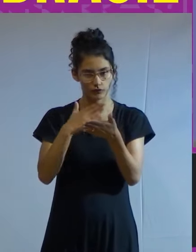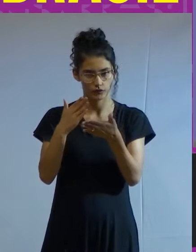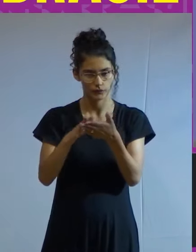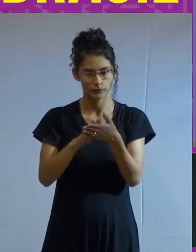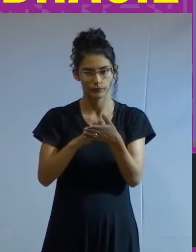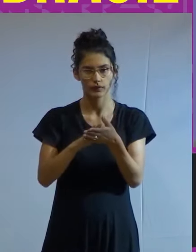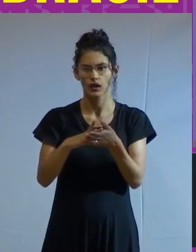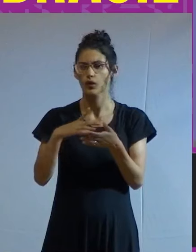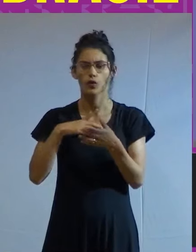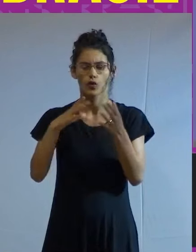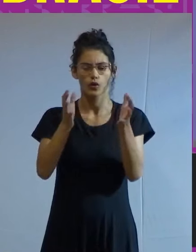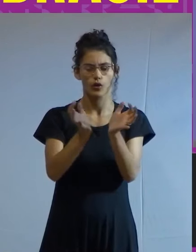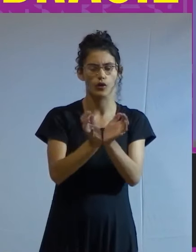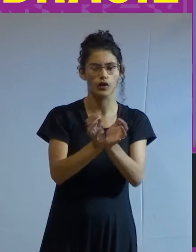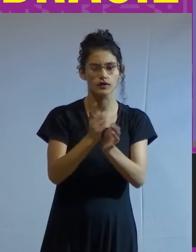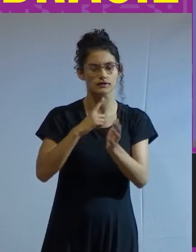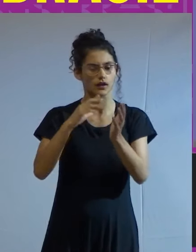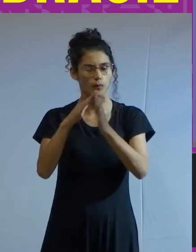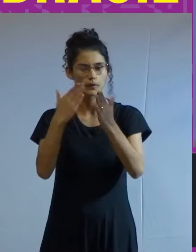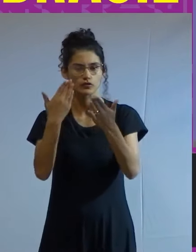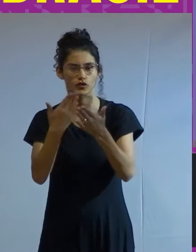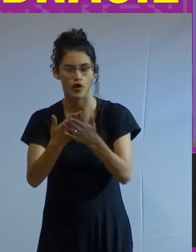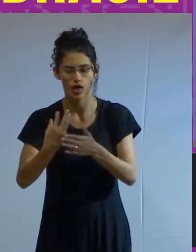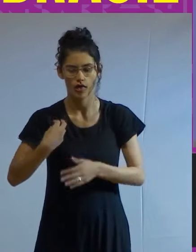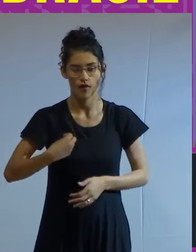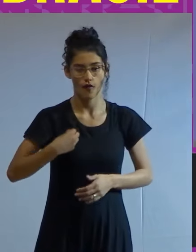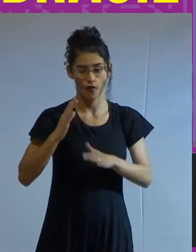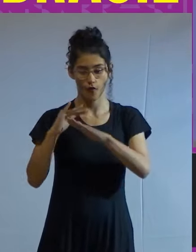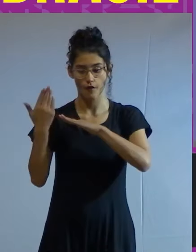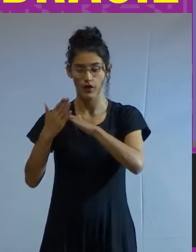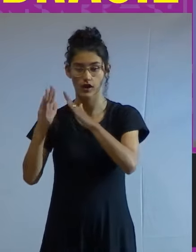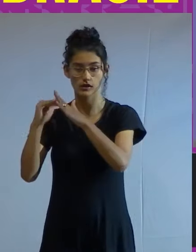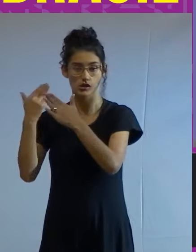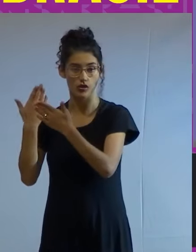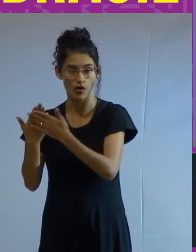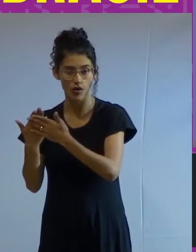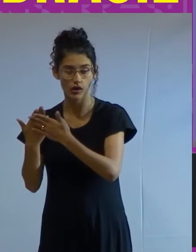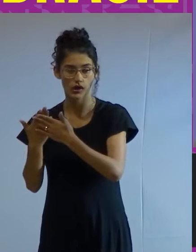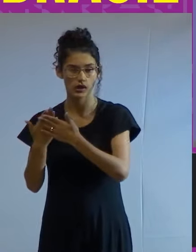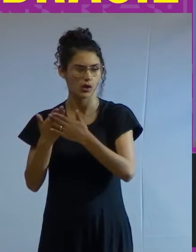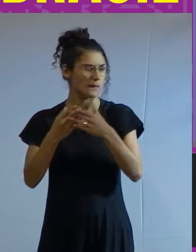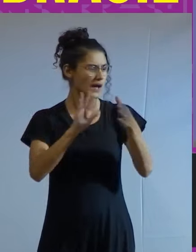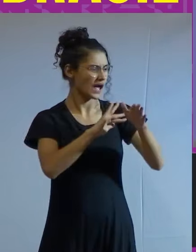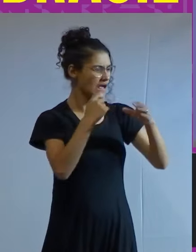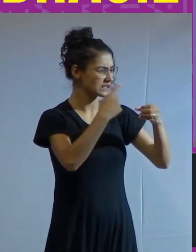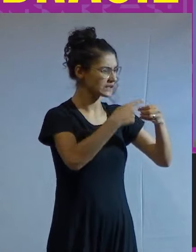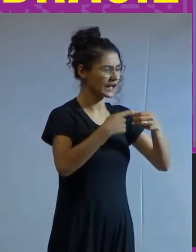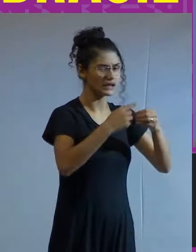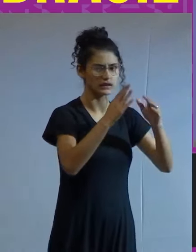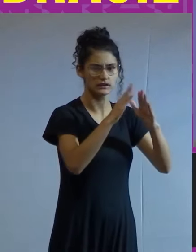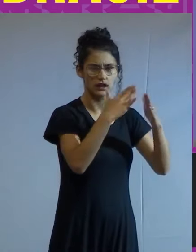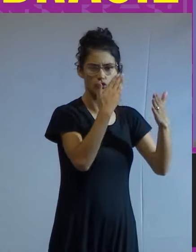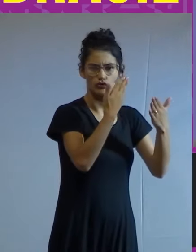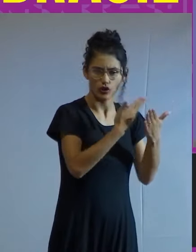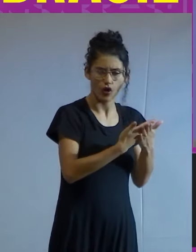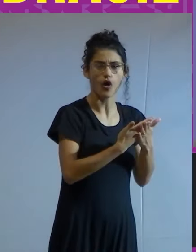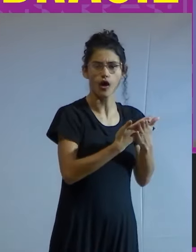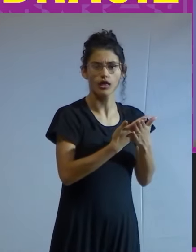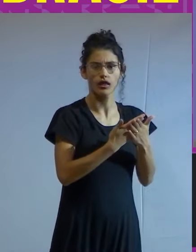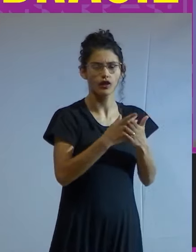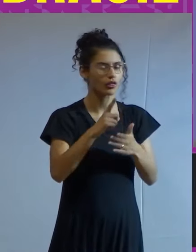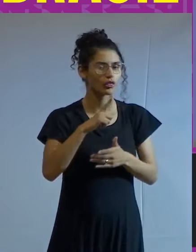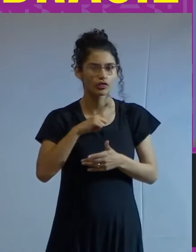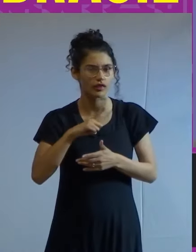Nenhuma aldeia sem uma escola, nenhuma vila sem um colégio, nenhuma cidade sem um liceu, nenhuma